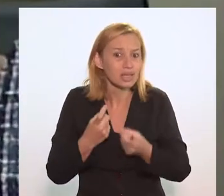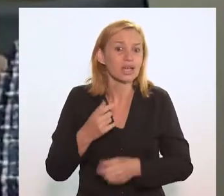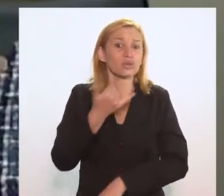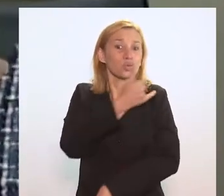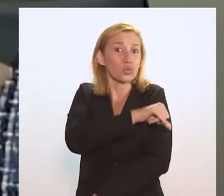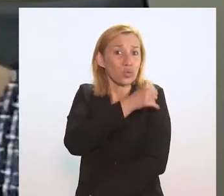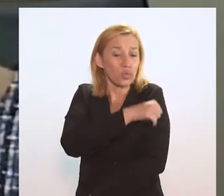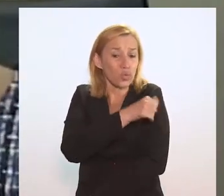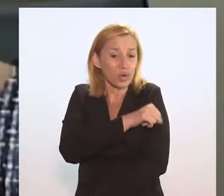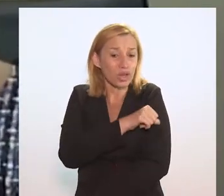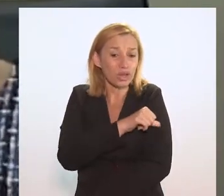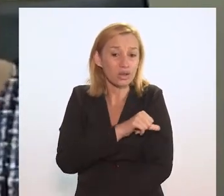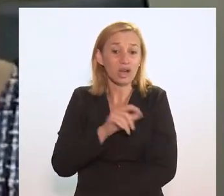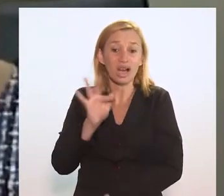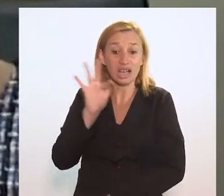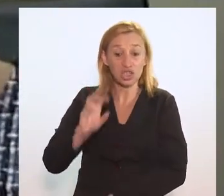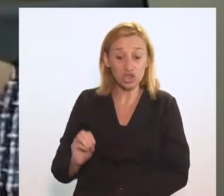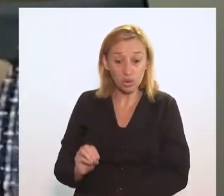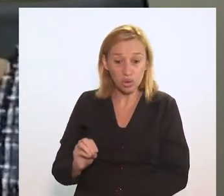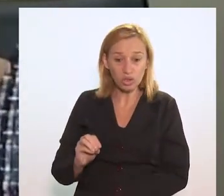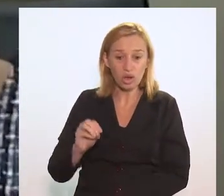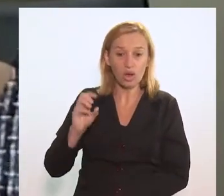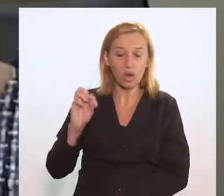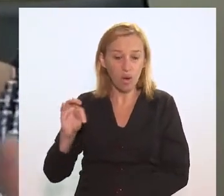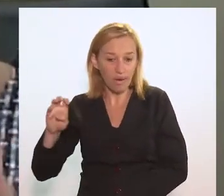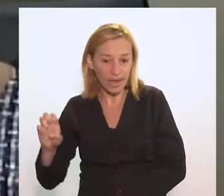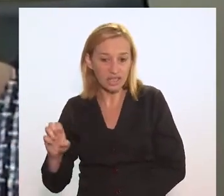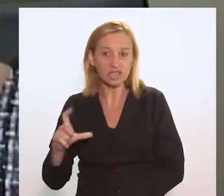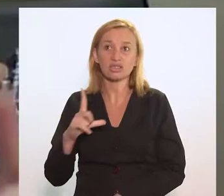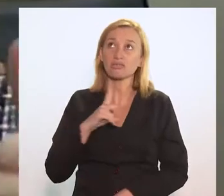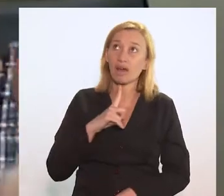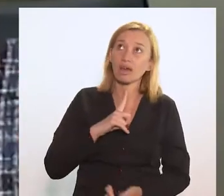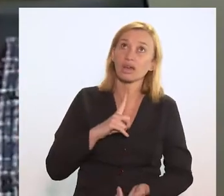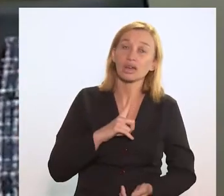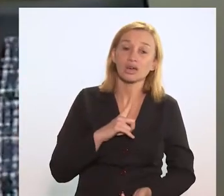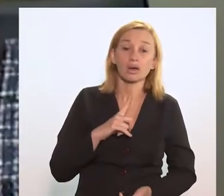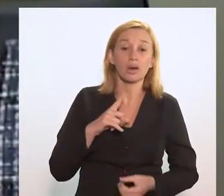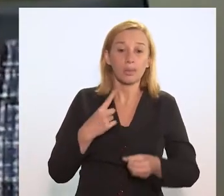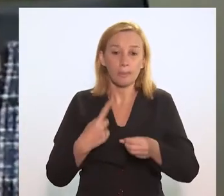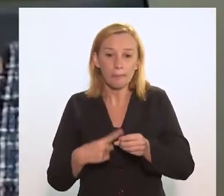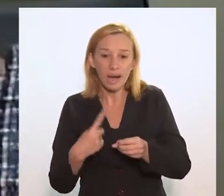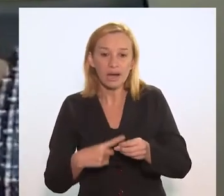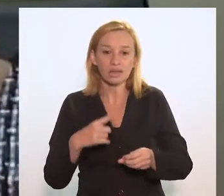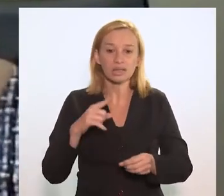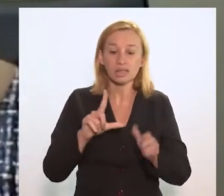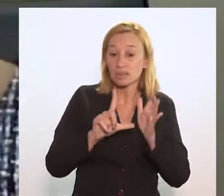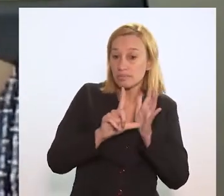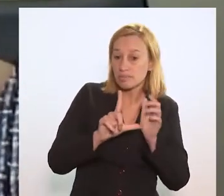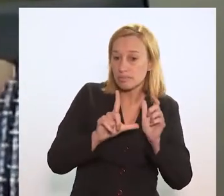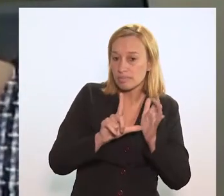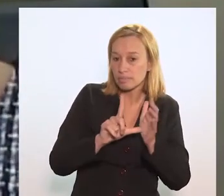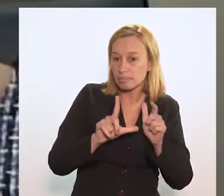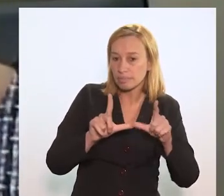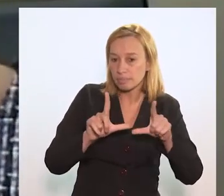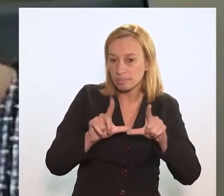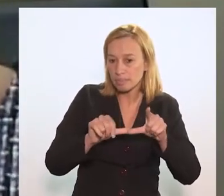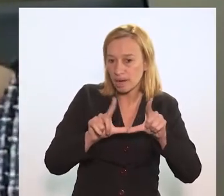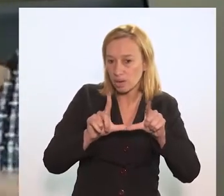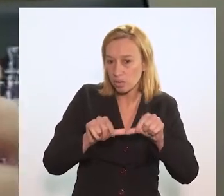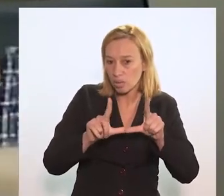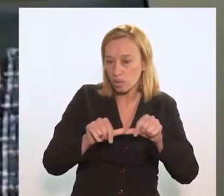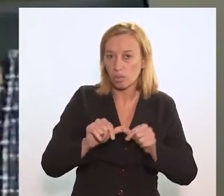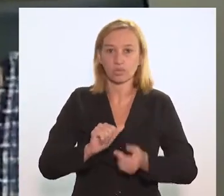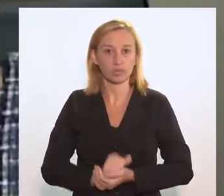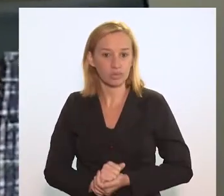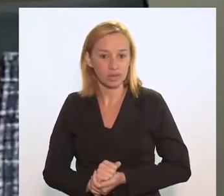Rio de Janeiro, a zona oeste, e aí a gente tem o bairro de Bangu, provavelmente pela